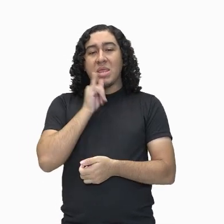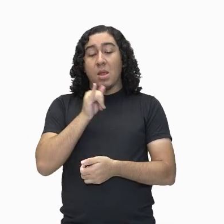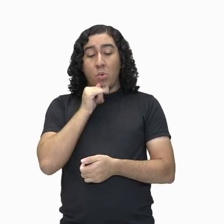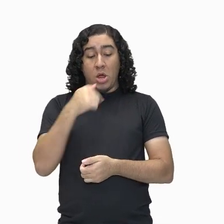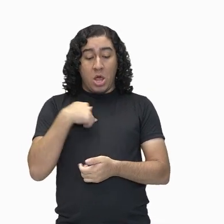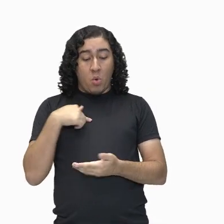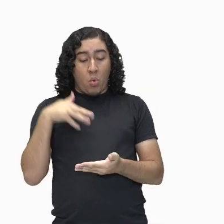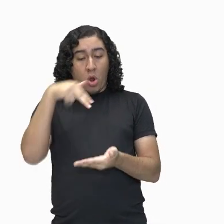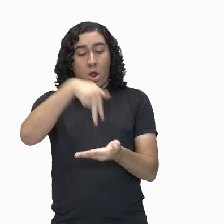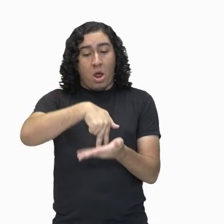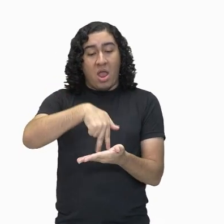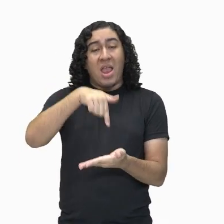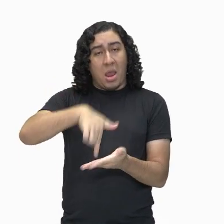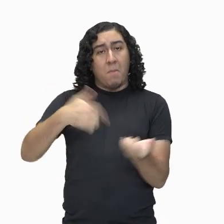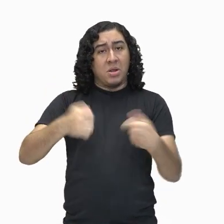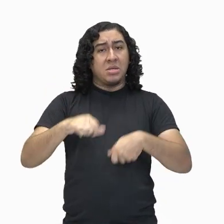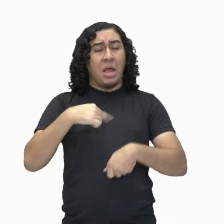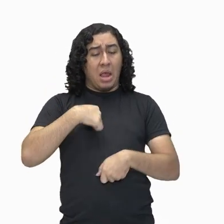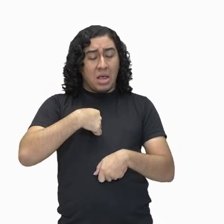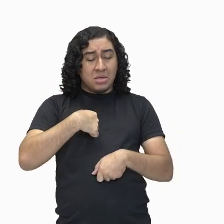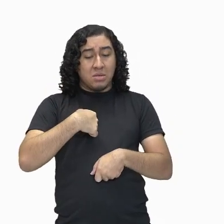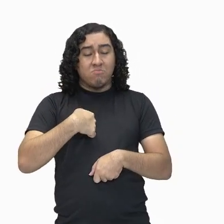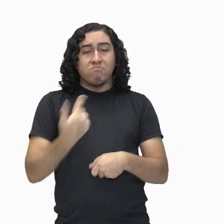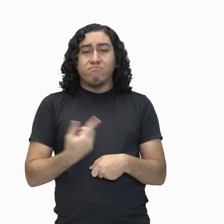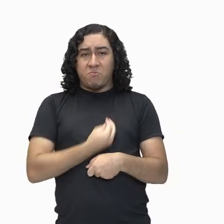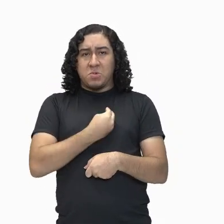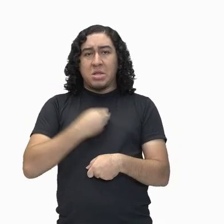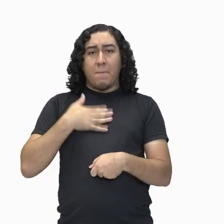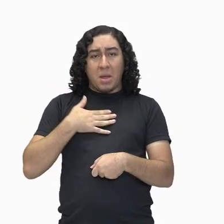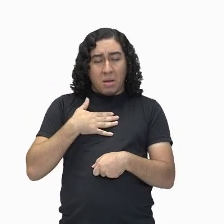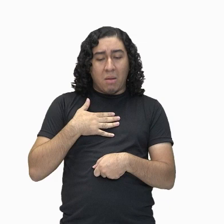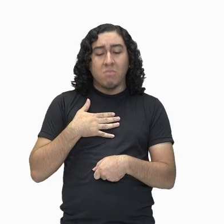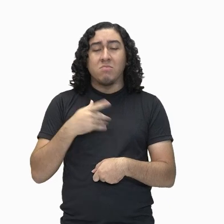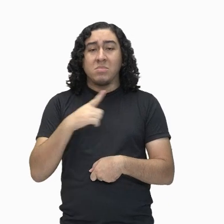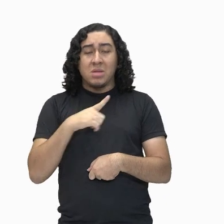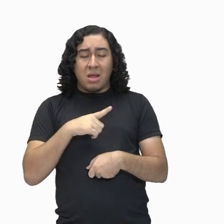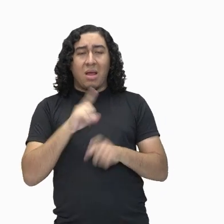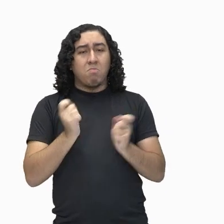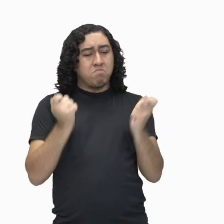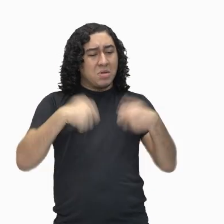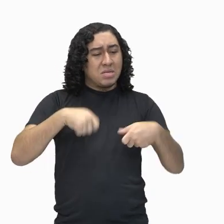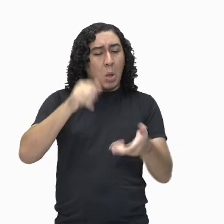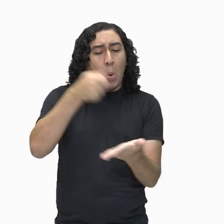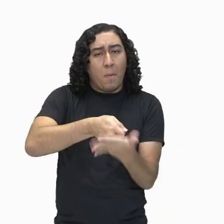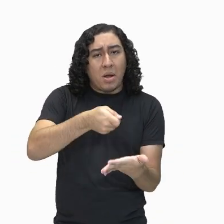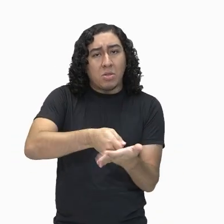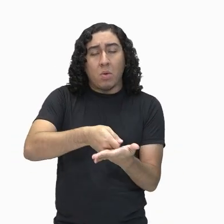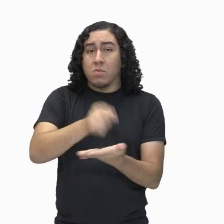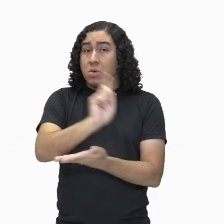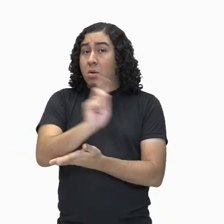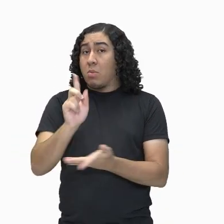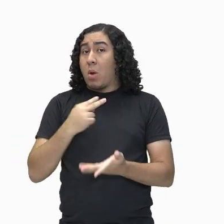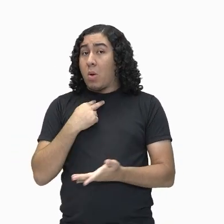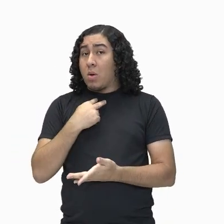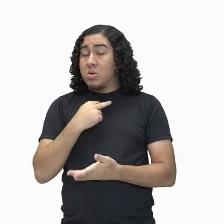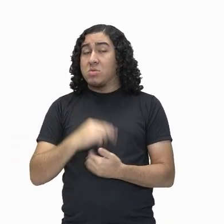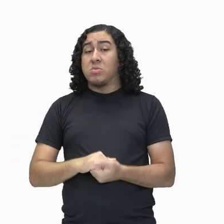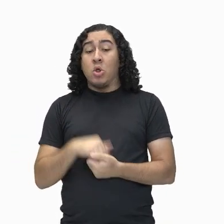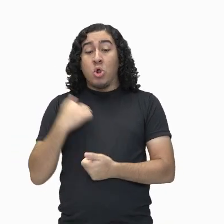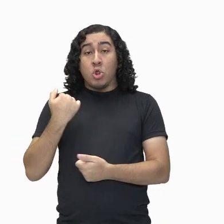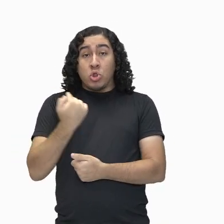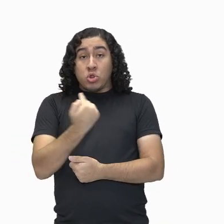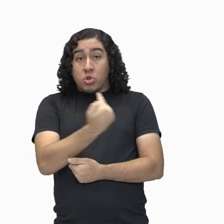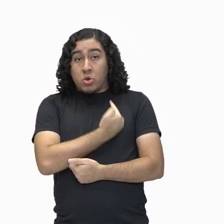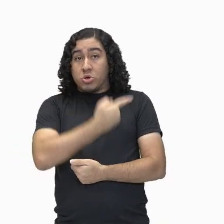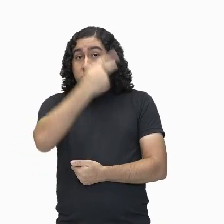aqui, este é meu lugar, foi colocado, então eu tenho que ficar, não, não pode ser assim. Cabe a nós,